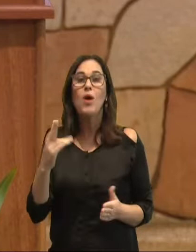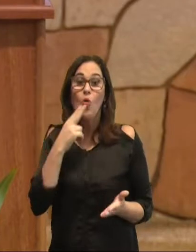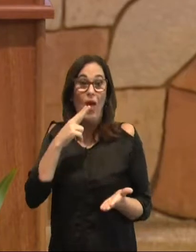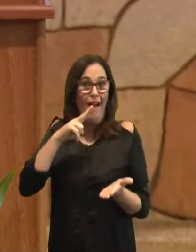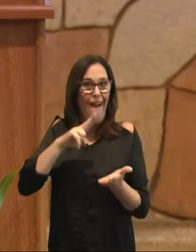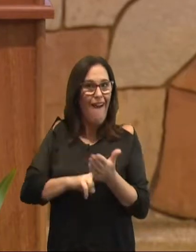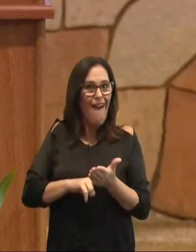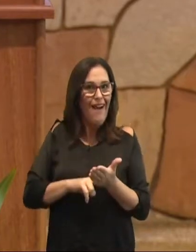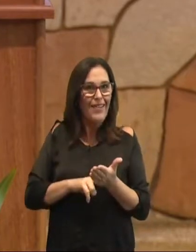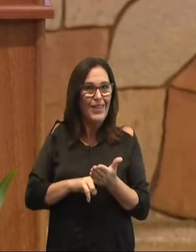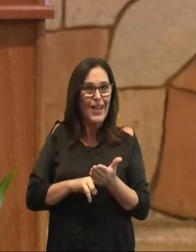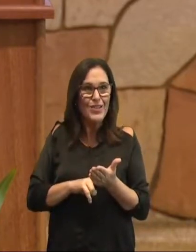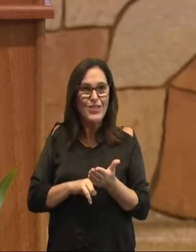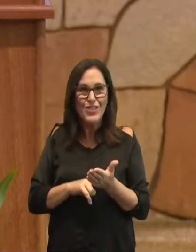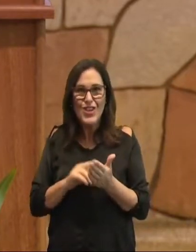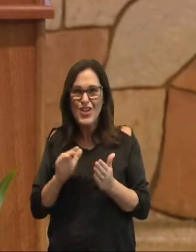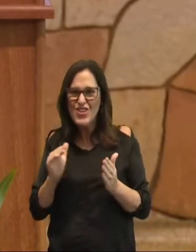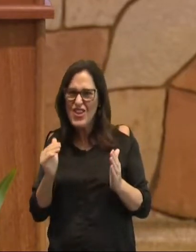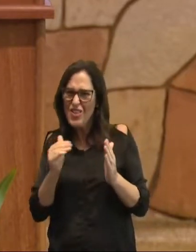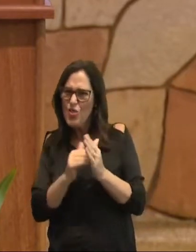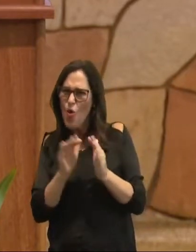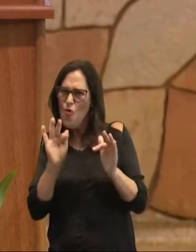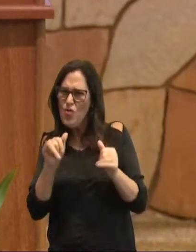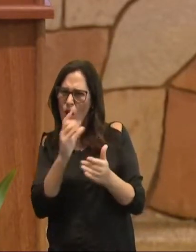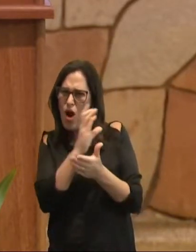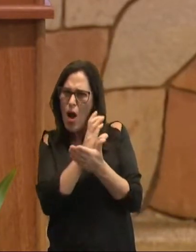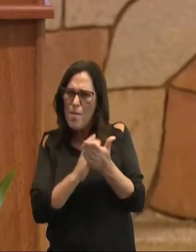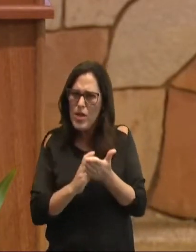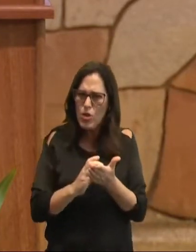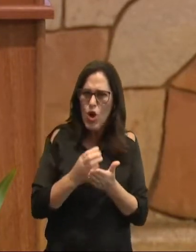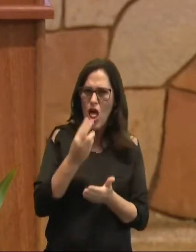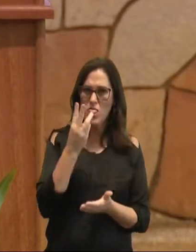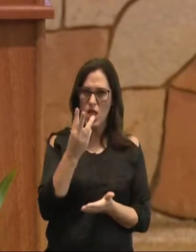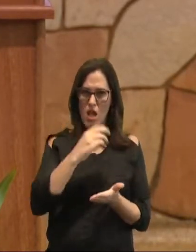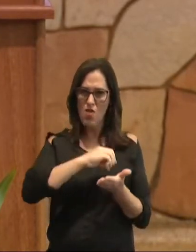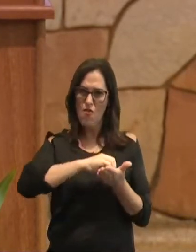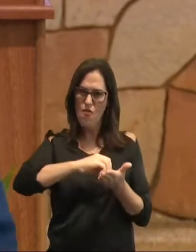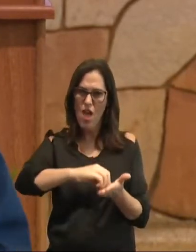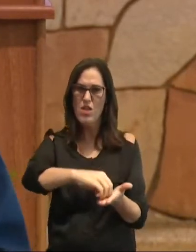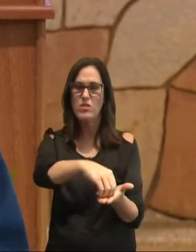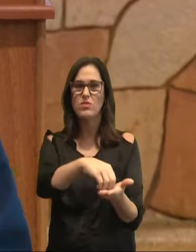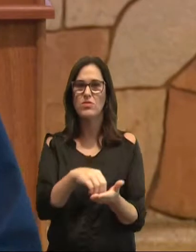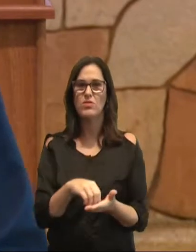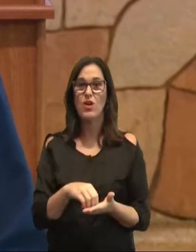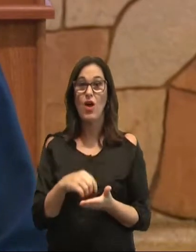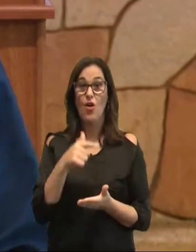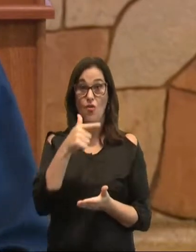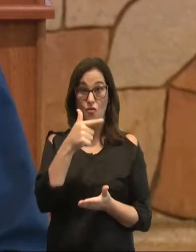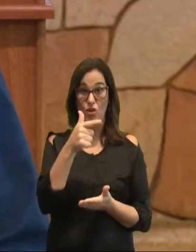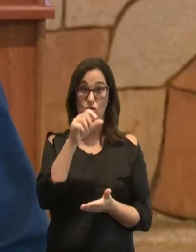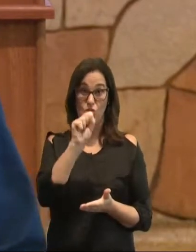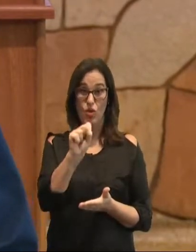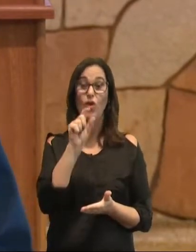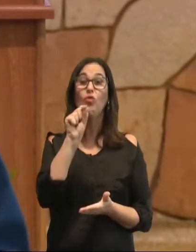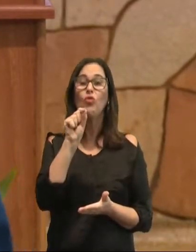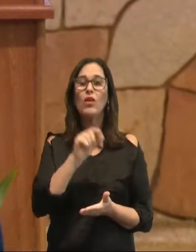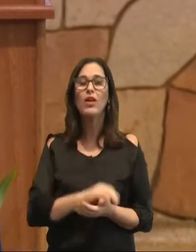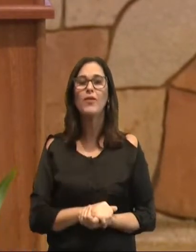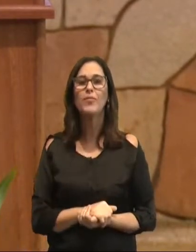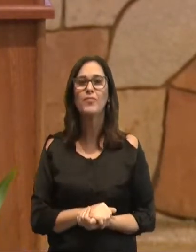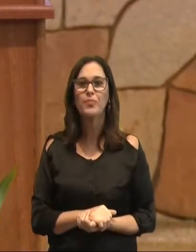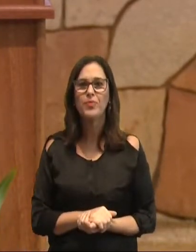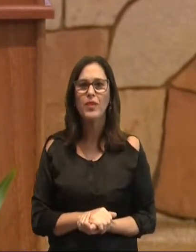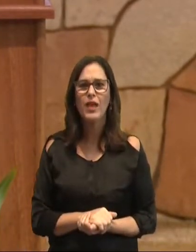no final do capítulo 3, no verso 28, que diz assim, Dessa